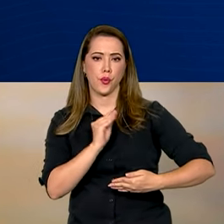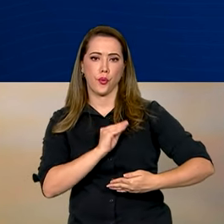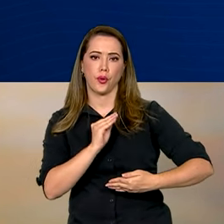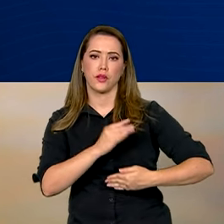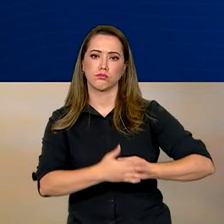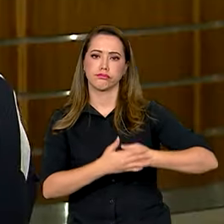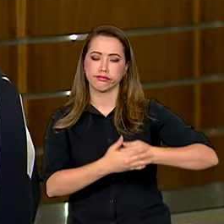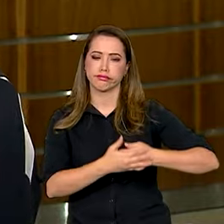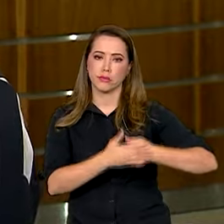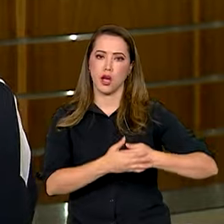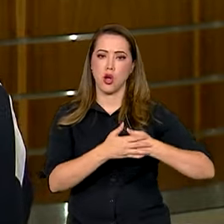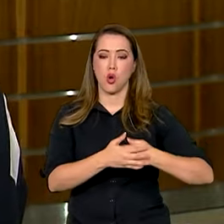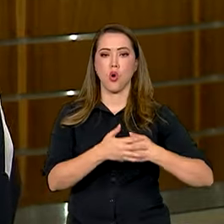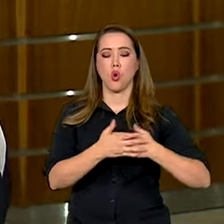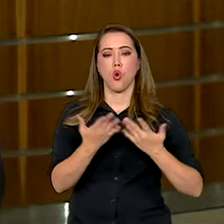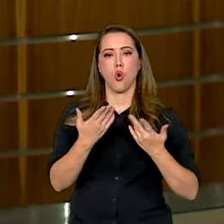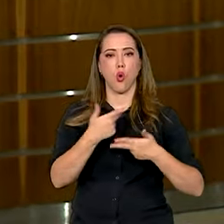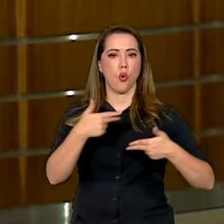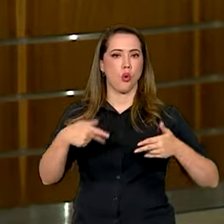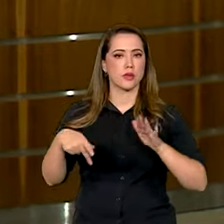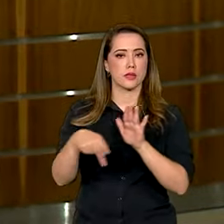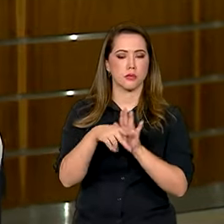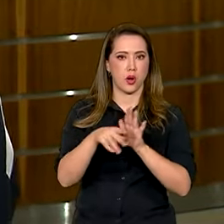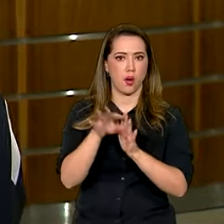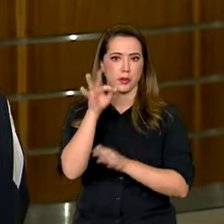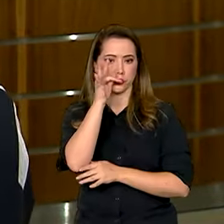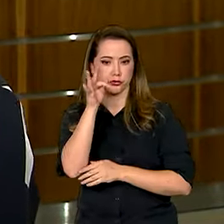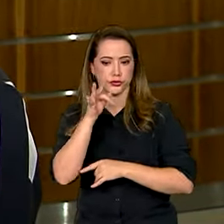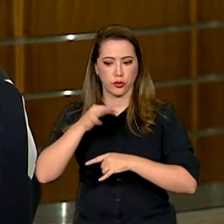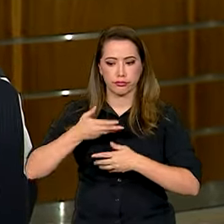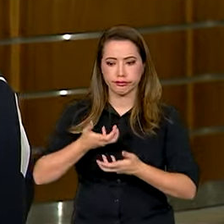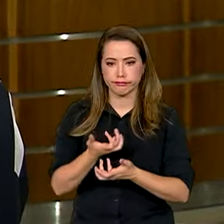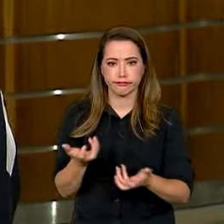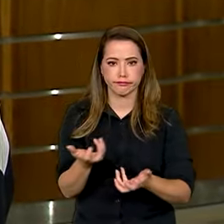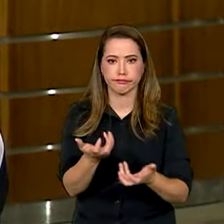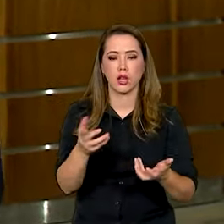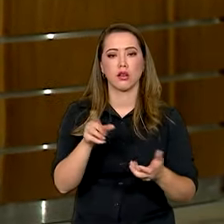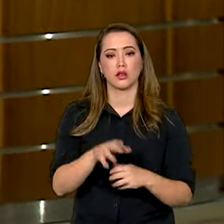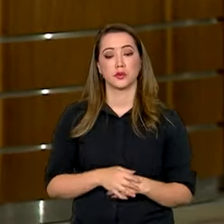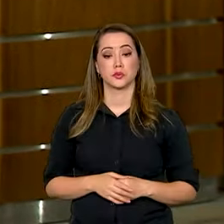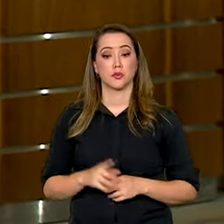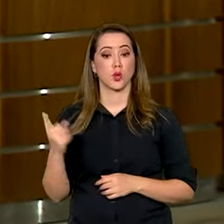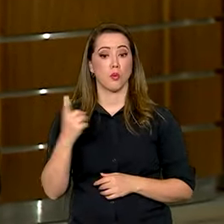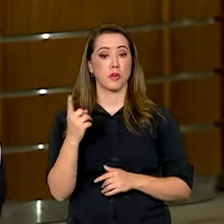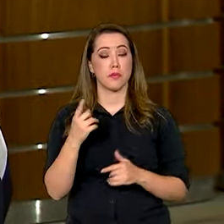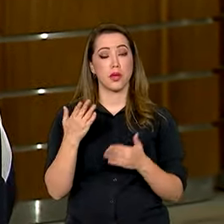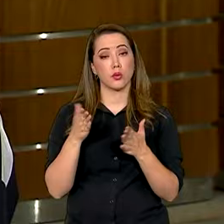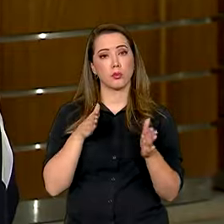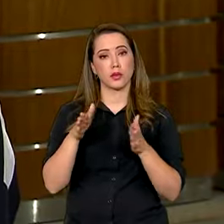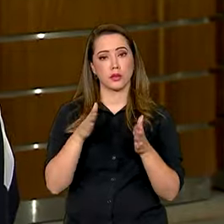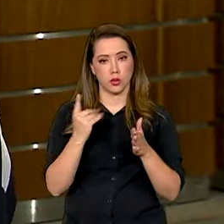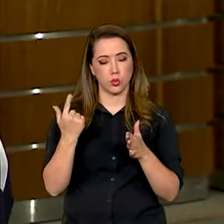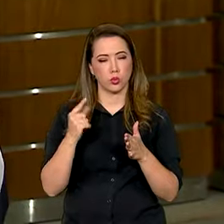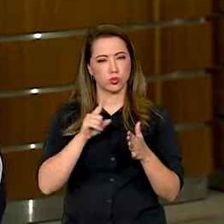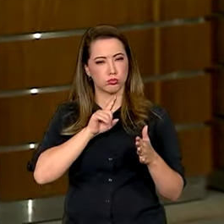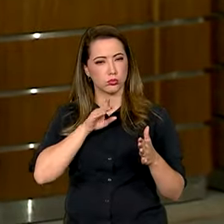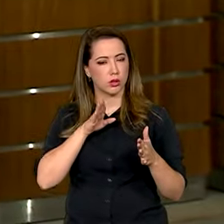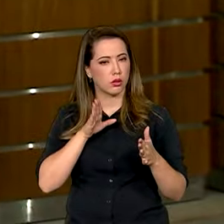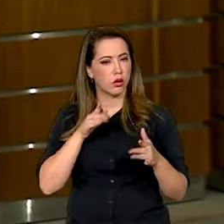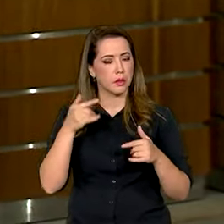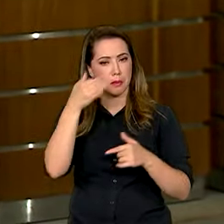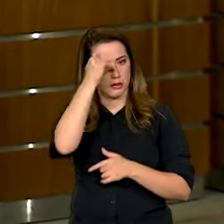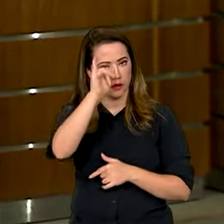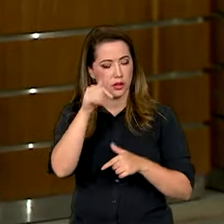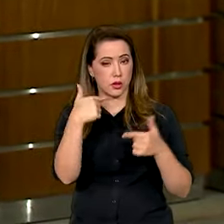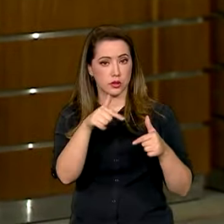jardinagem. A realização do primeiro operativo nacional de fiscalização do combate ao trabalho infantil doméstico ele vem justamente para quebrar